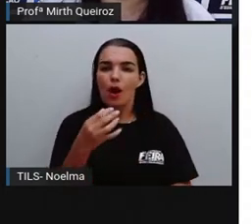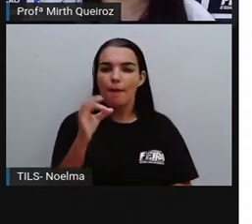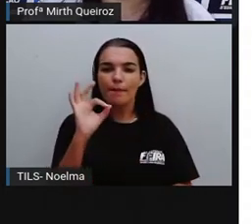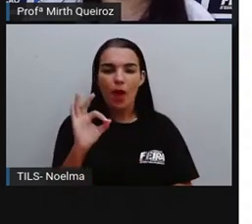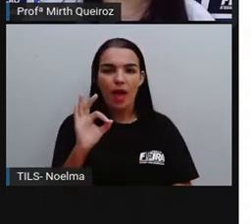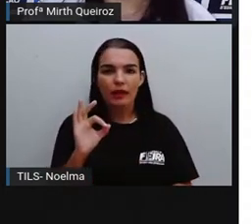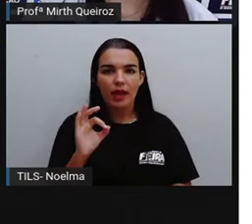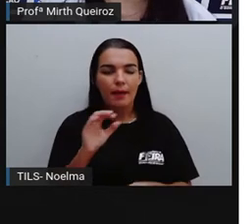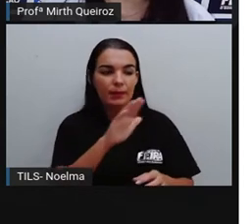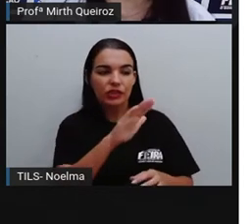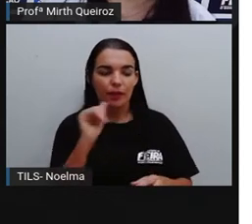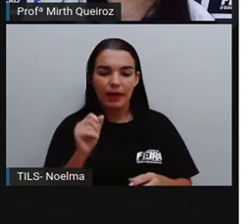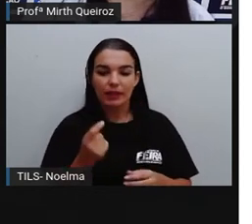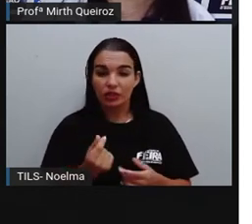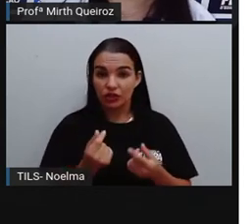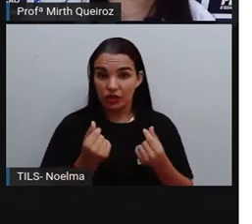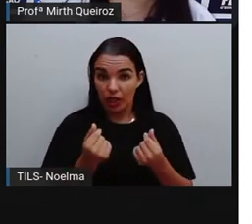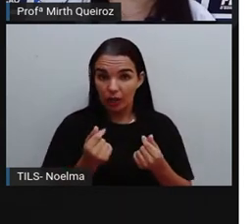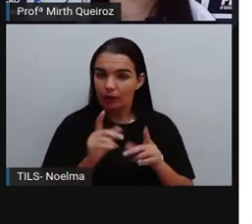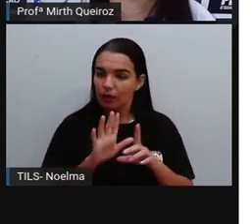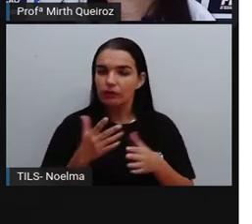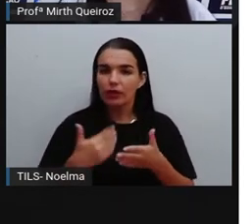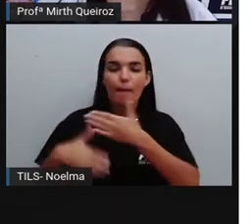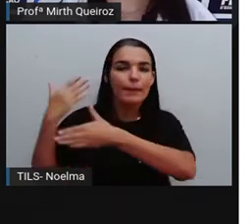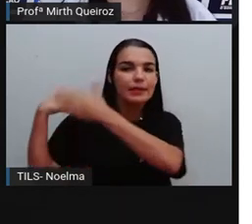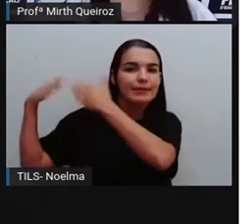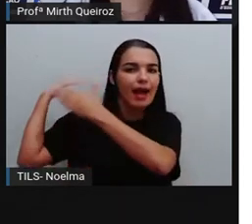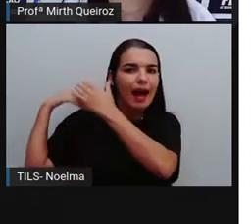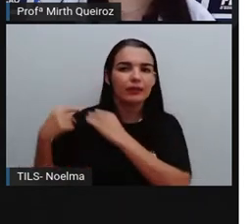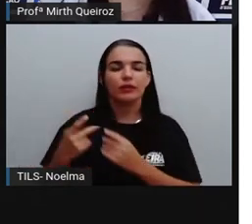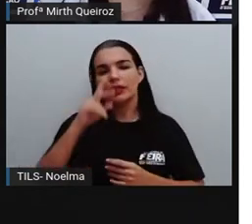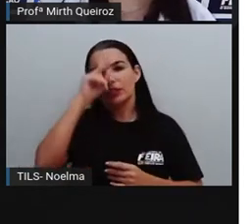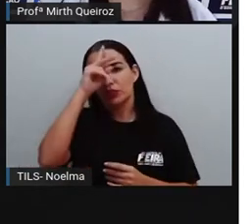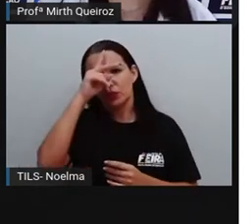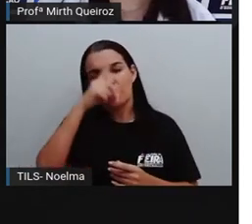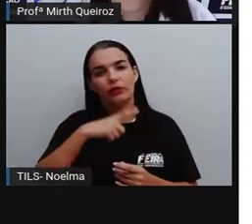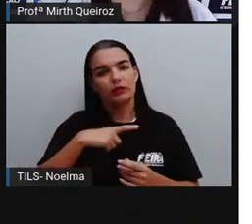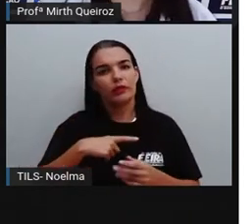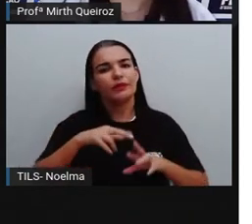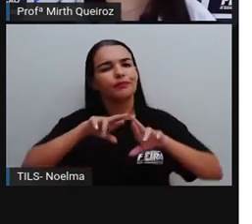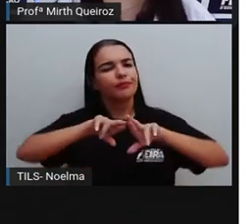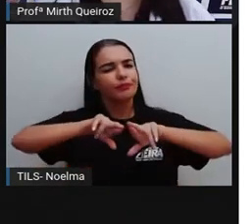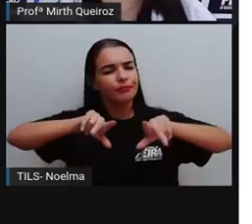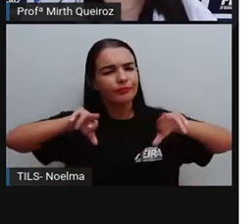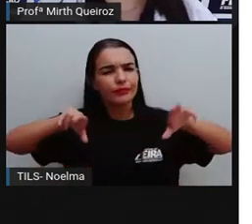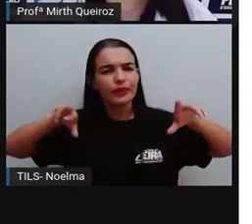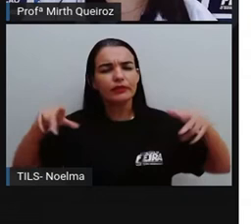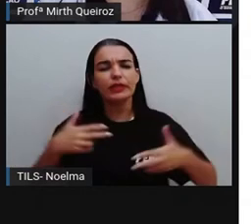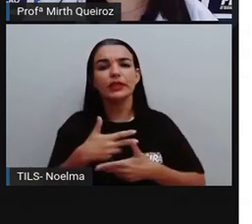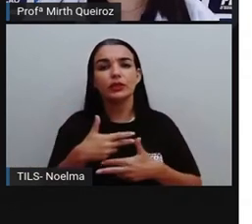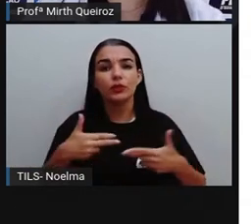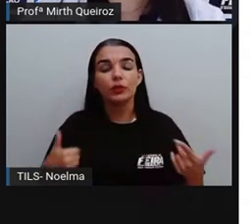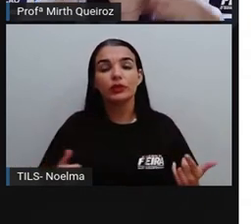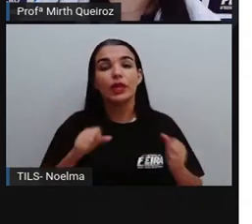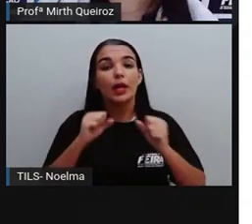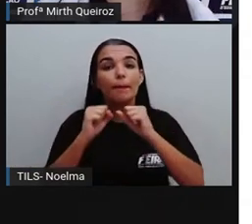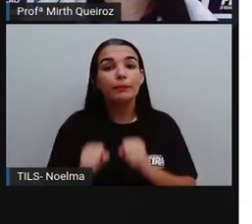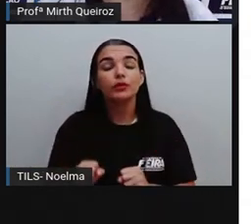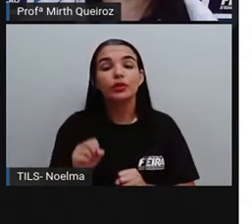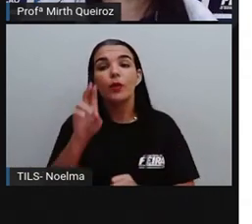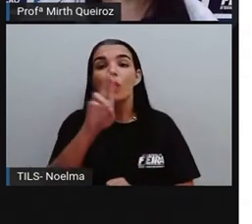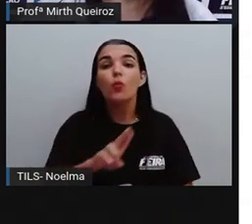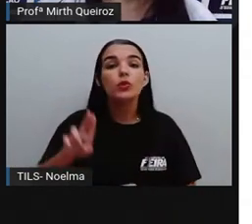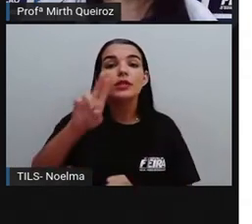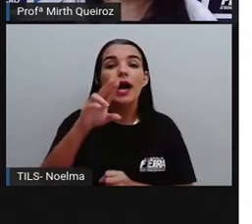dinheiro, não. Durante a história, se utilizou aí diversos tipos de mercadorias, diversos tipos de coisas, as coisas mais